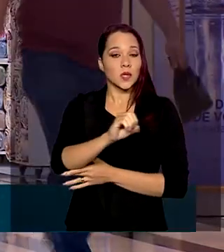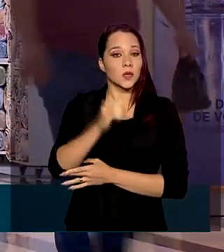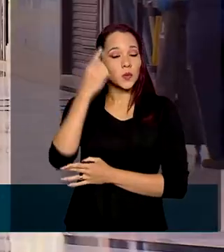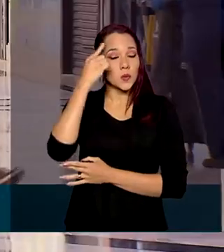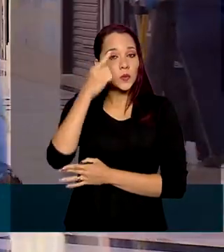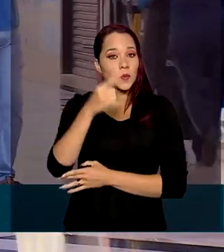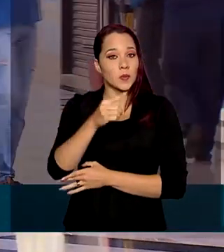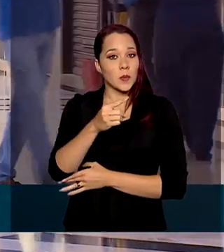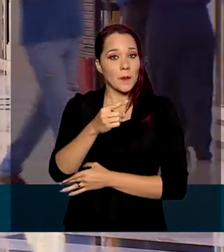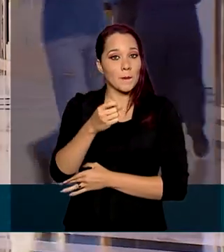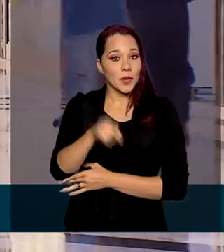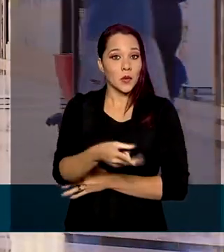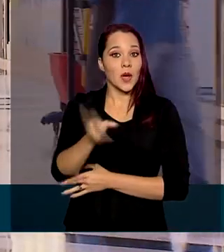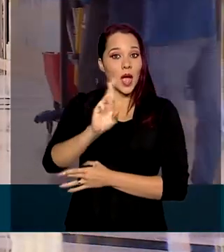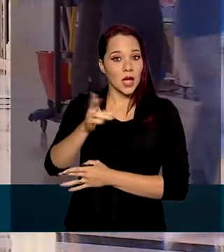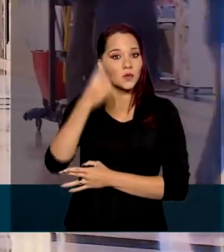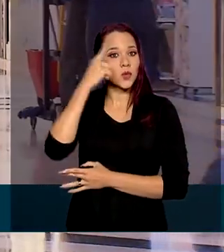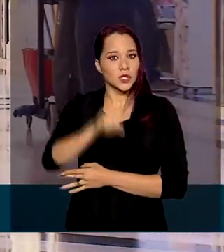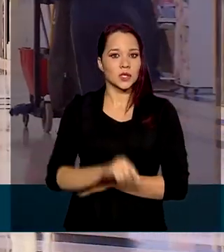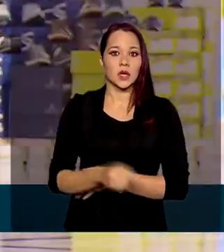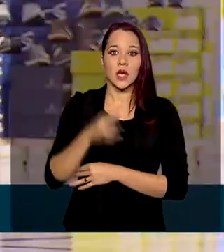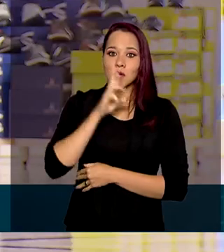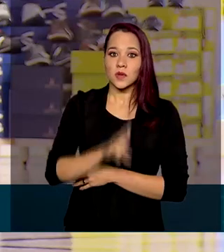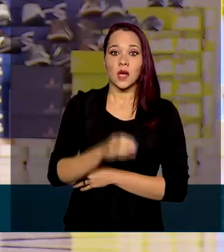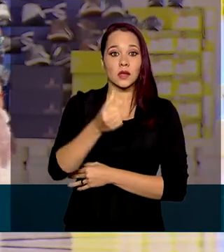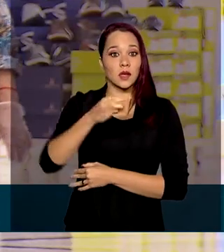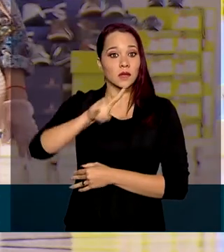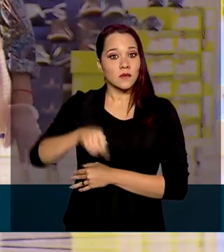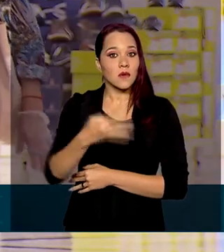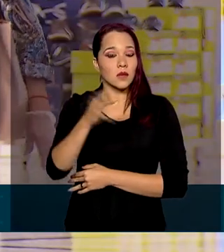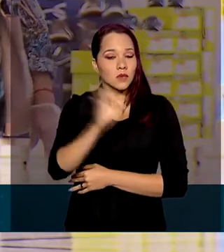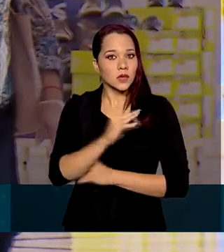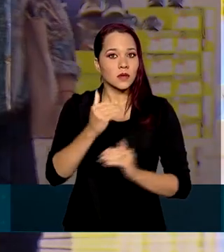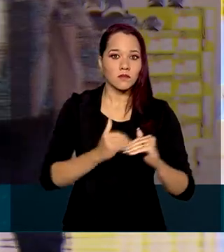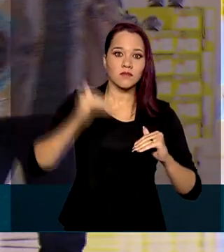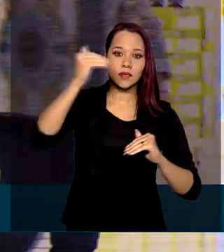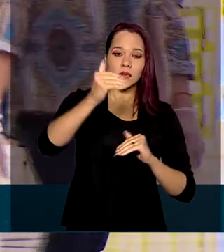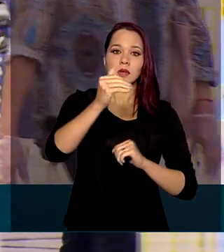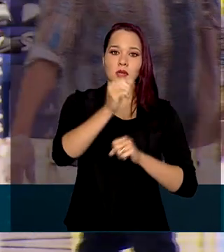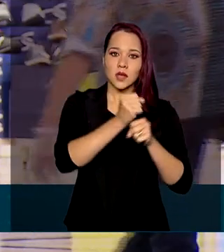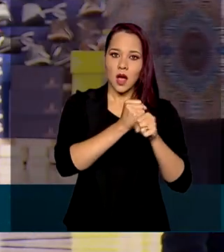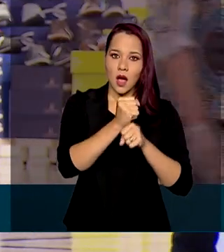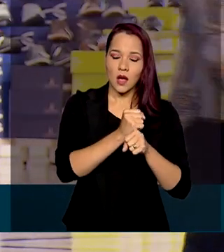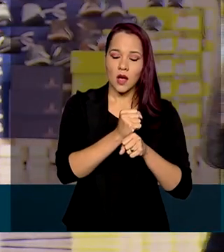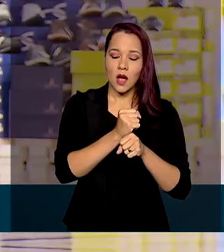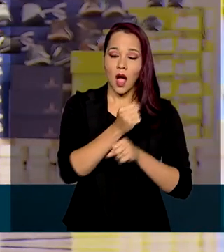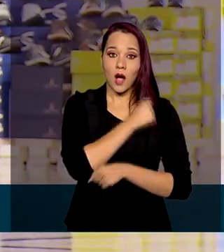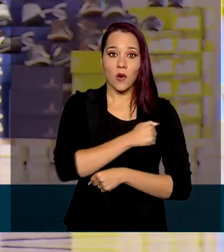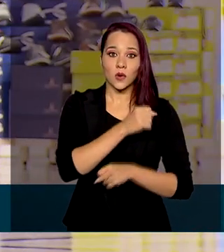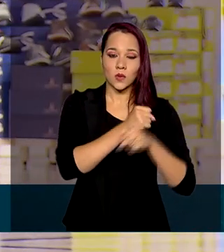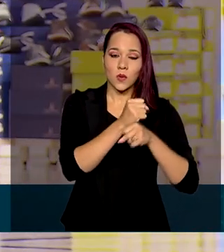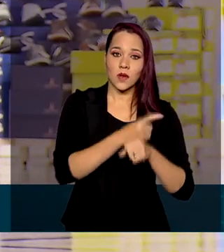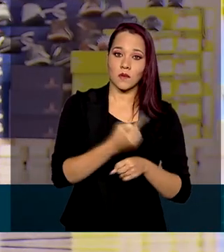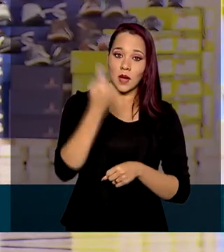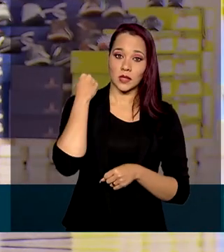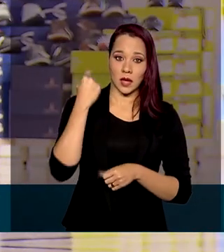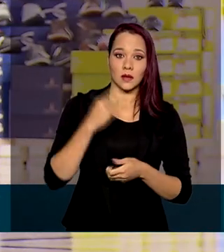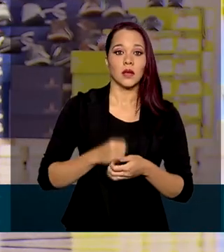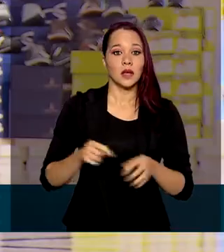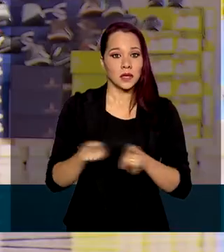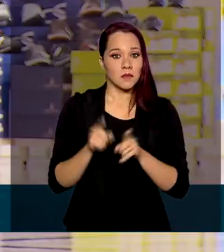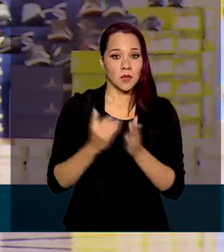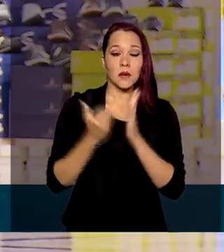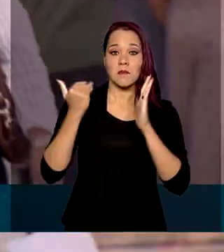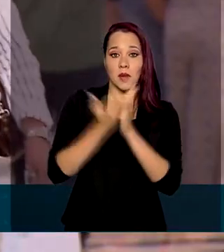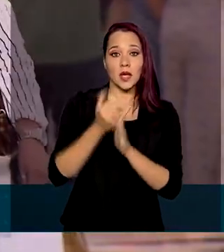dia. O resultado é 13,4% superior ao de agosto de 2019 e 4,4%